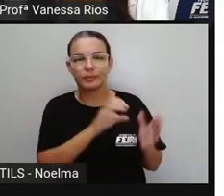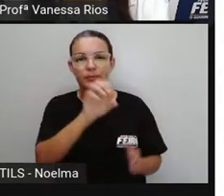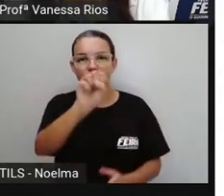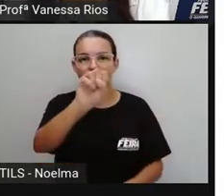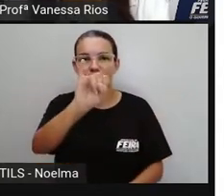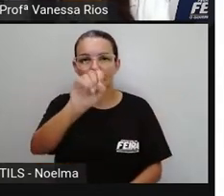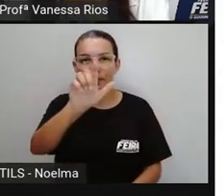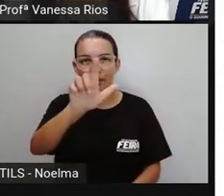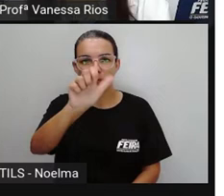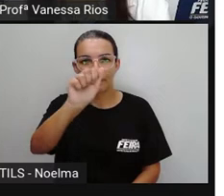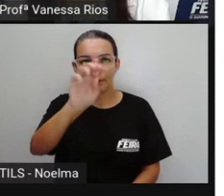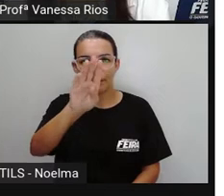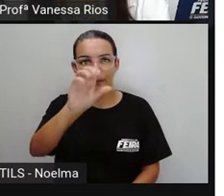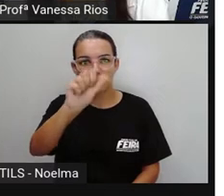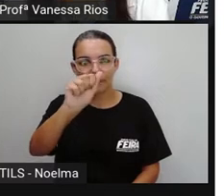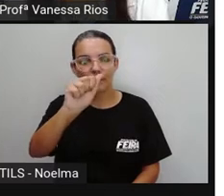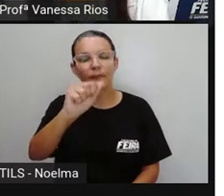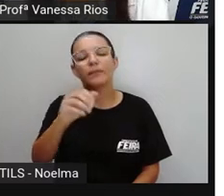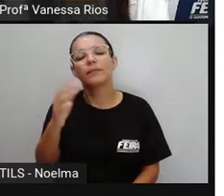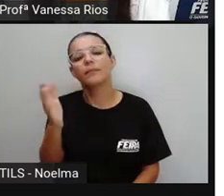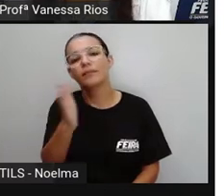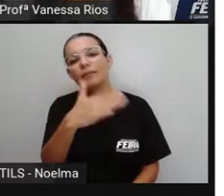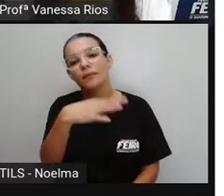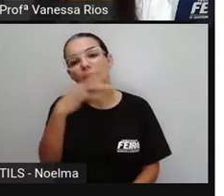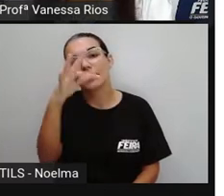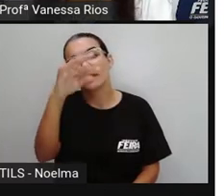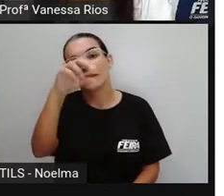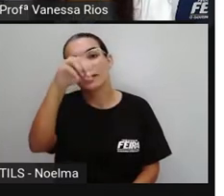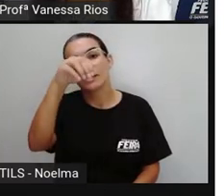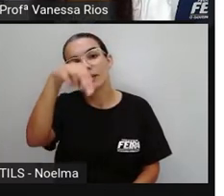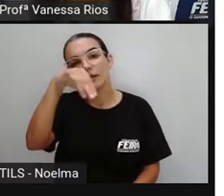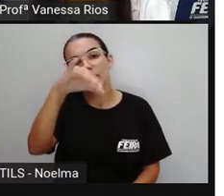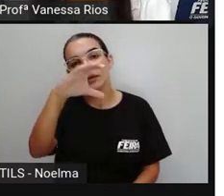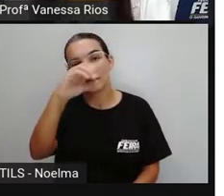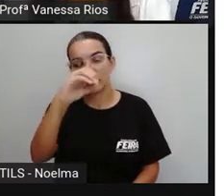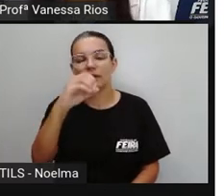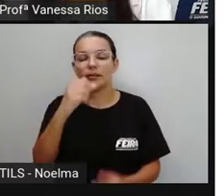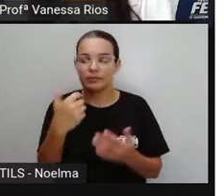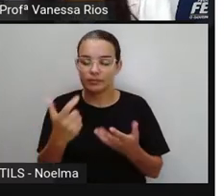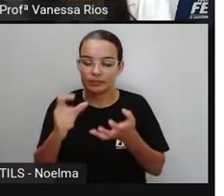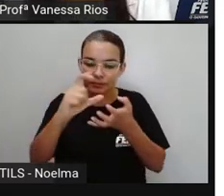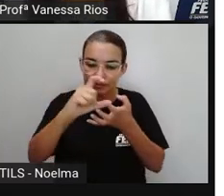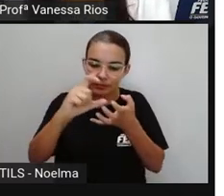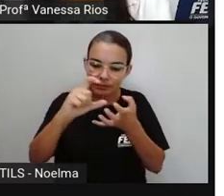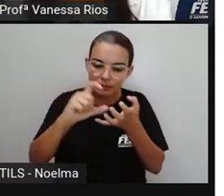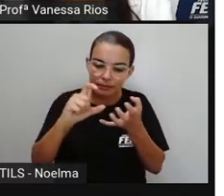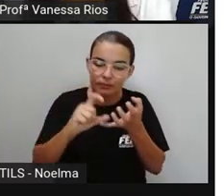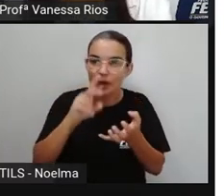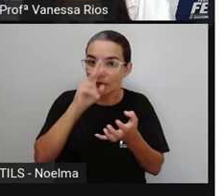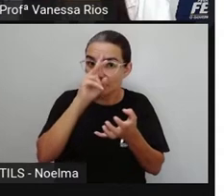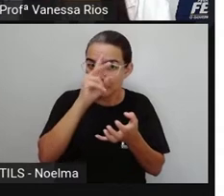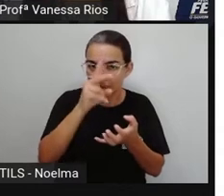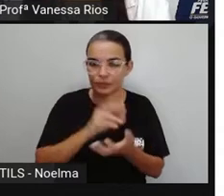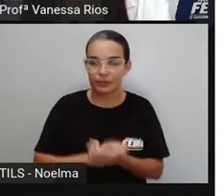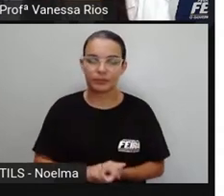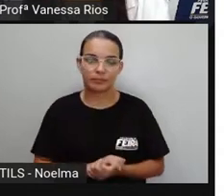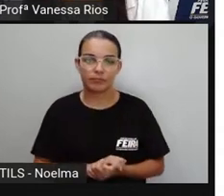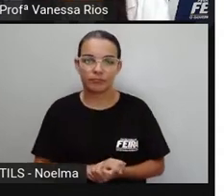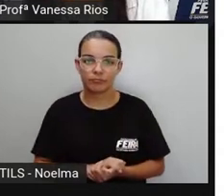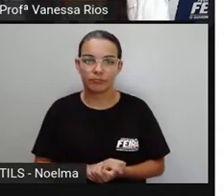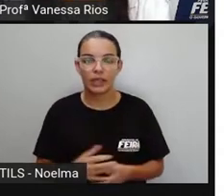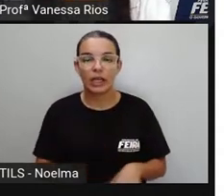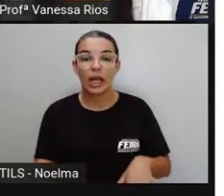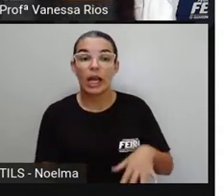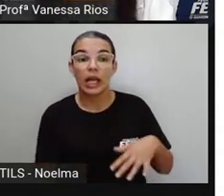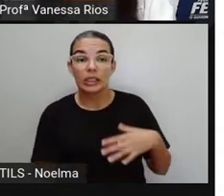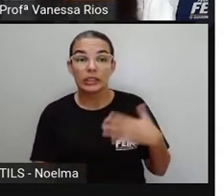elas surgem aí da necessidade de nos comunicarmos, né, e escrever corretamente as palavras é